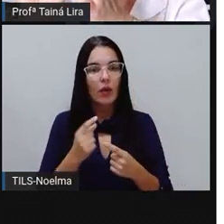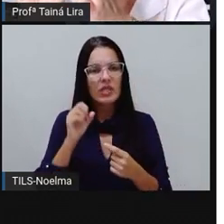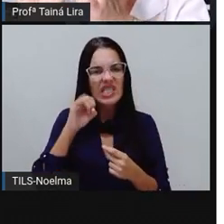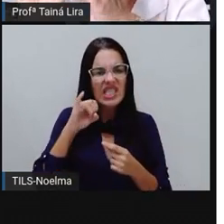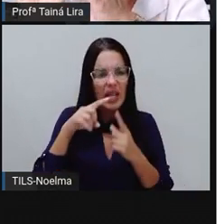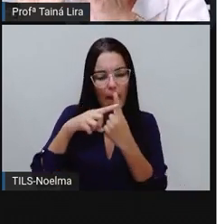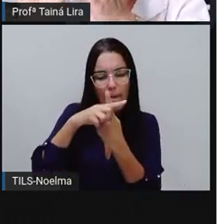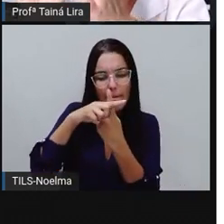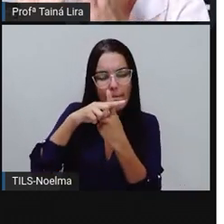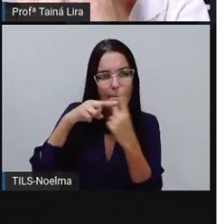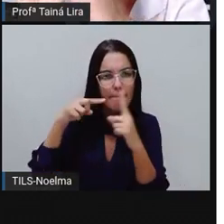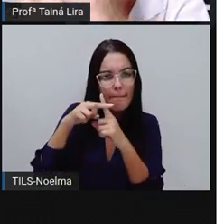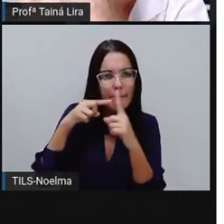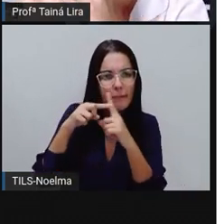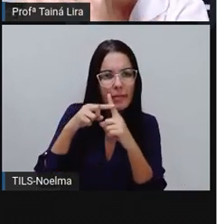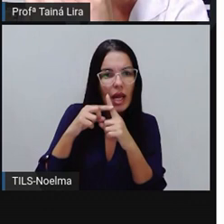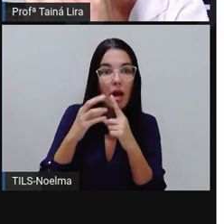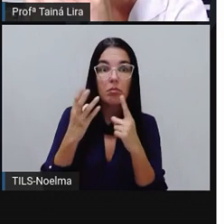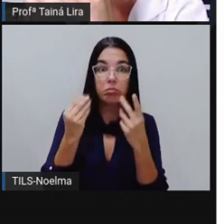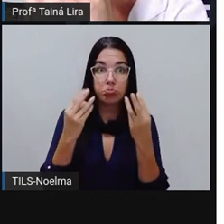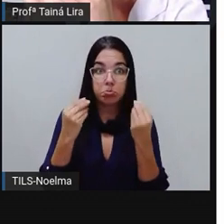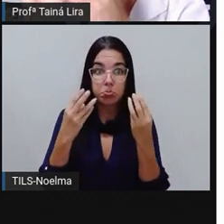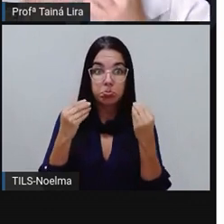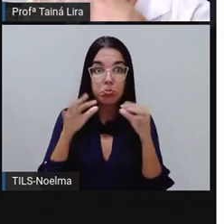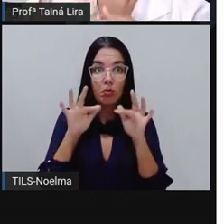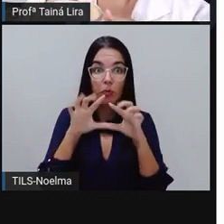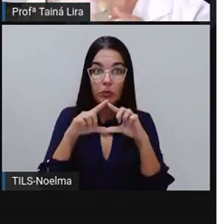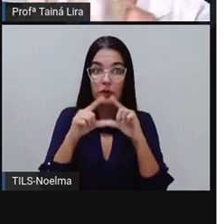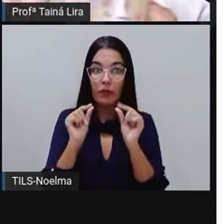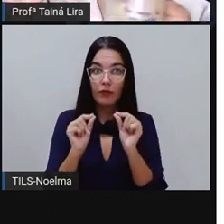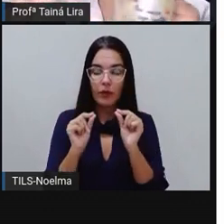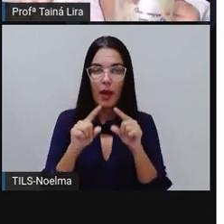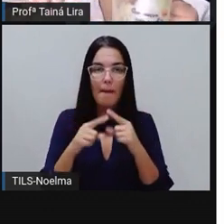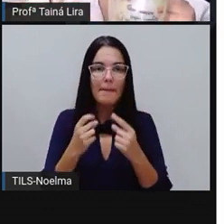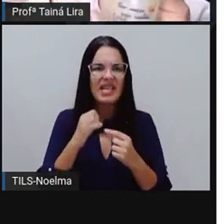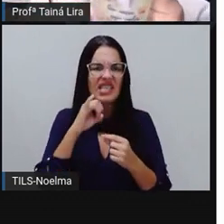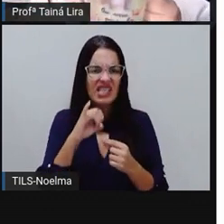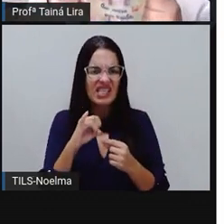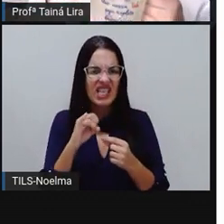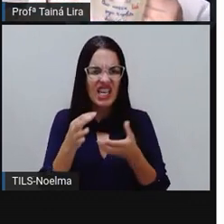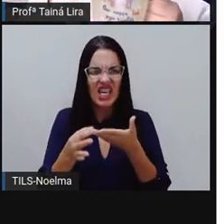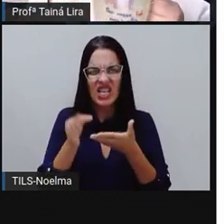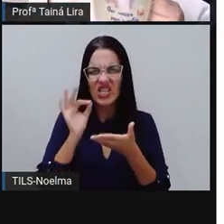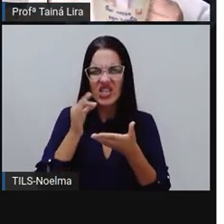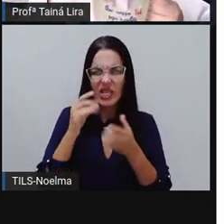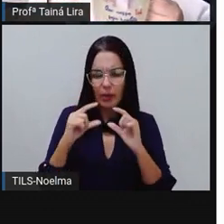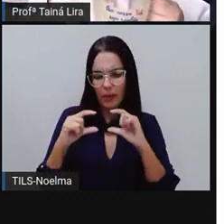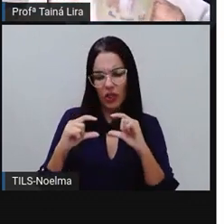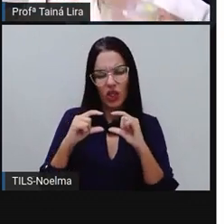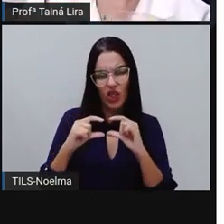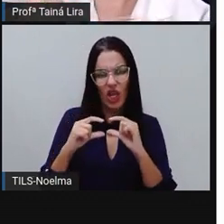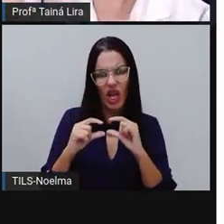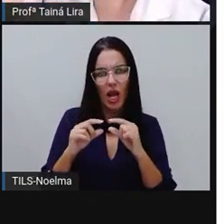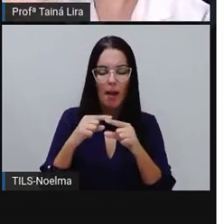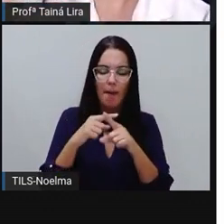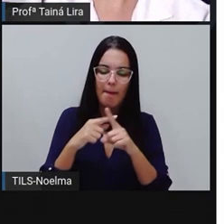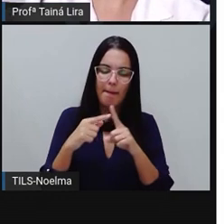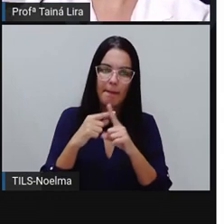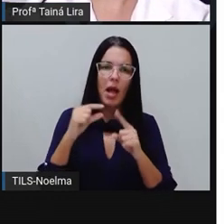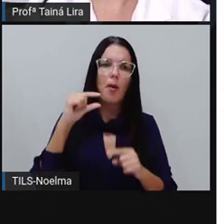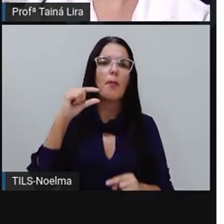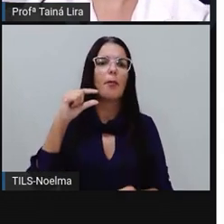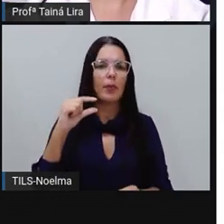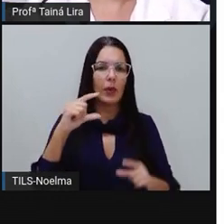meia xícara de hortelã aqui vai vir bastante hortelã. Mas se eu pego uma xícara pequena e eu boto meia xícara, aí vai vir